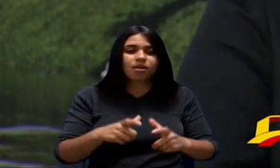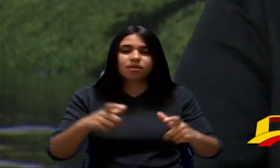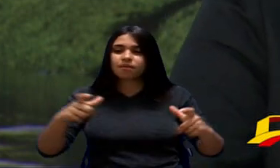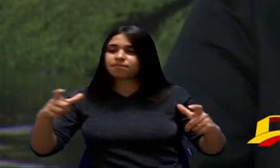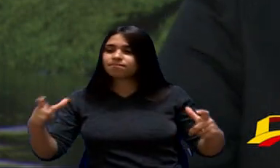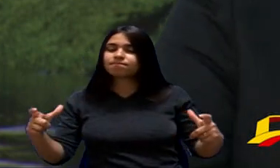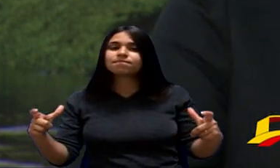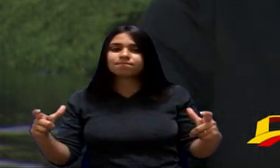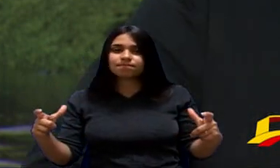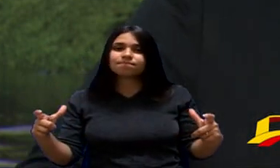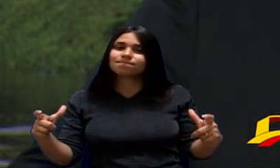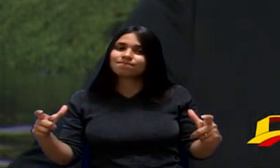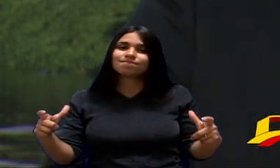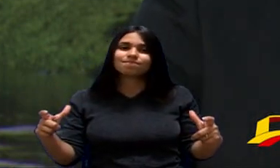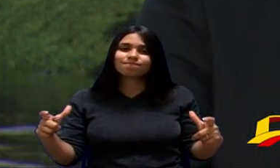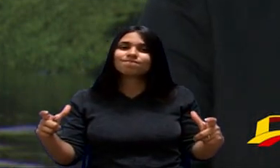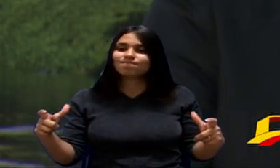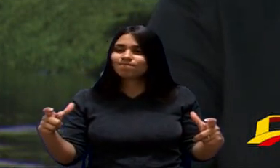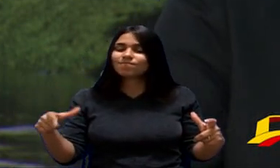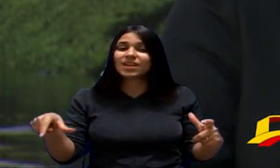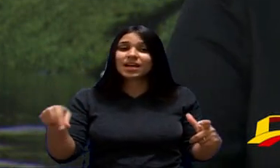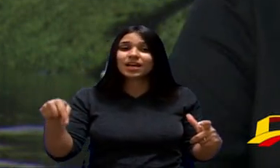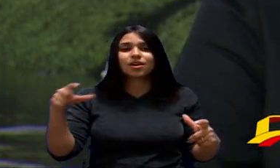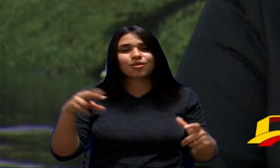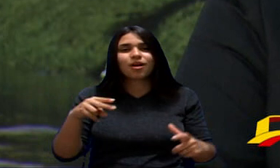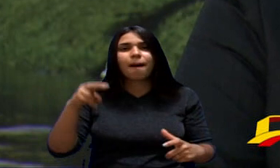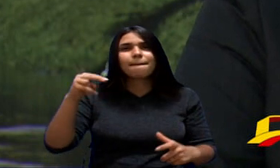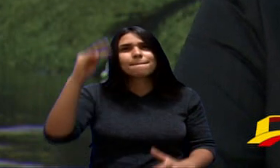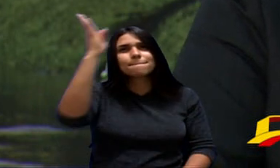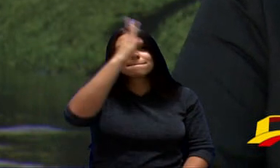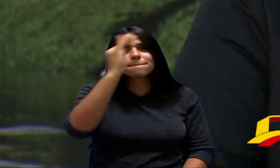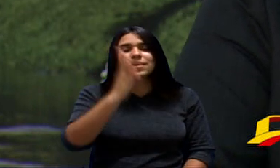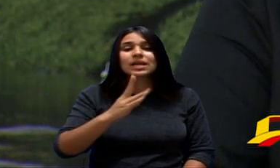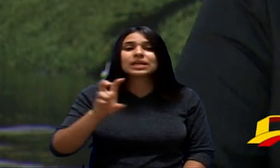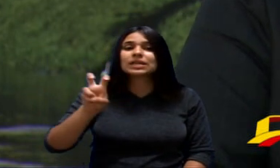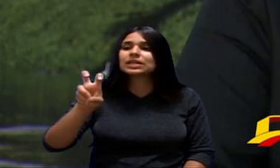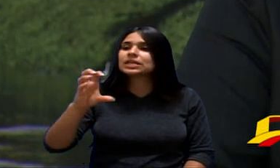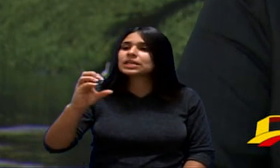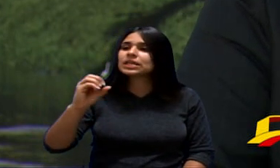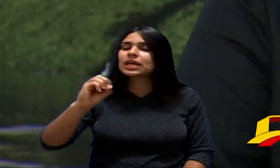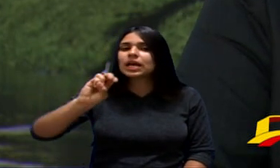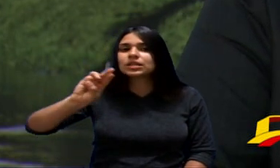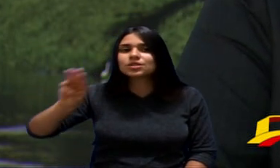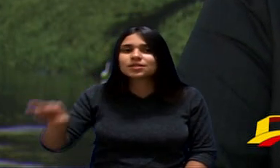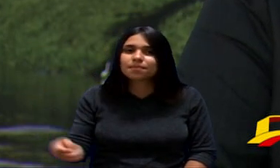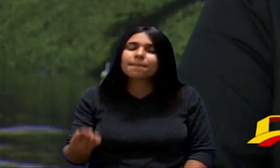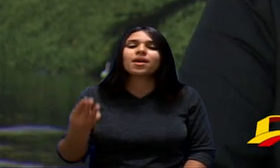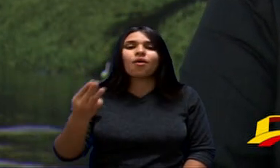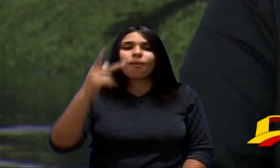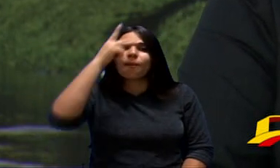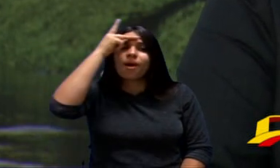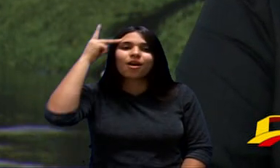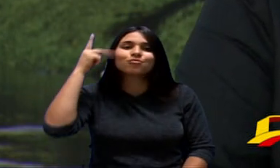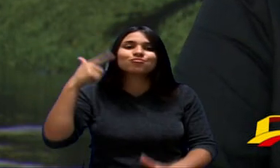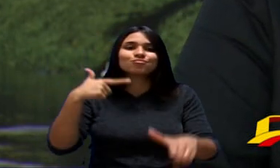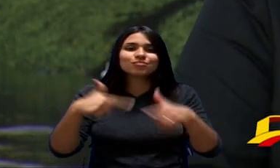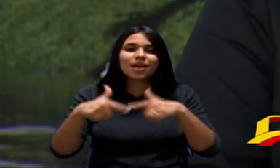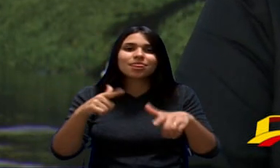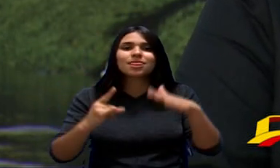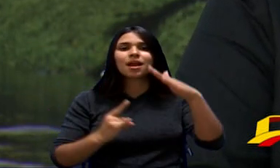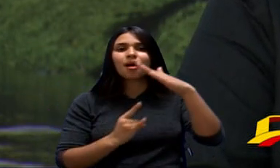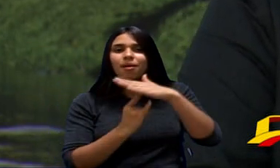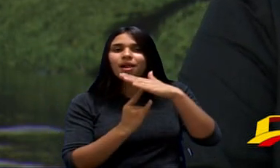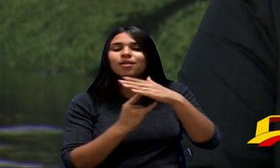Forma Bem Maior Que A Nossa Nação Brasileira 500 Mil Frentistas Eu Tenho Familiares